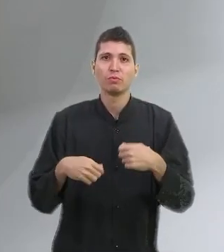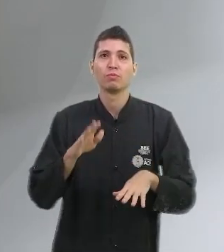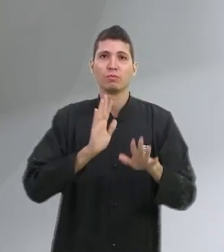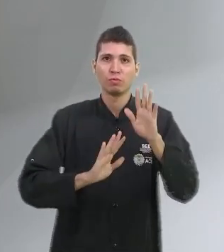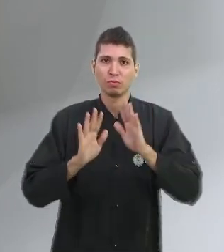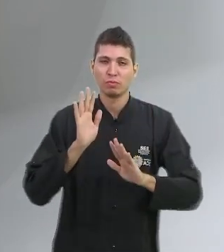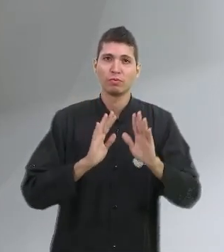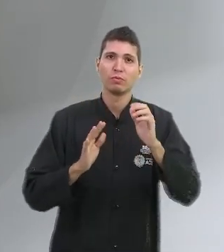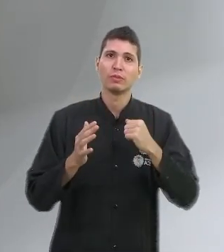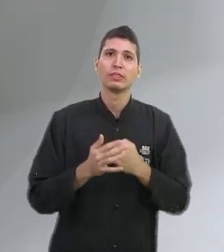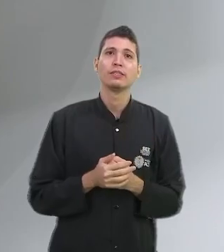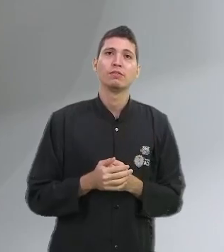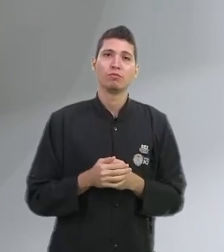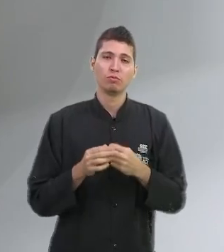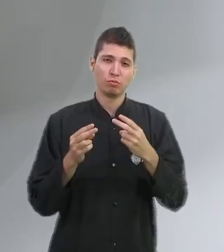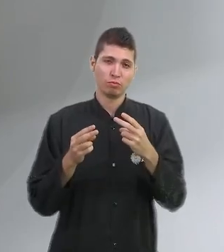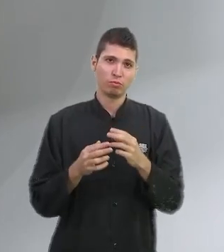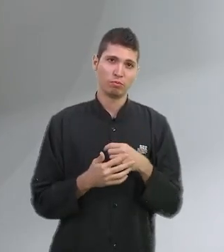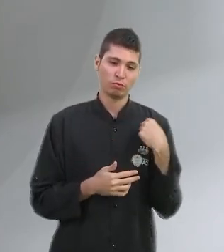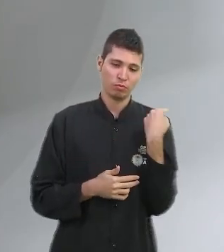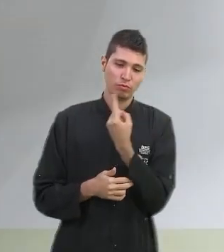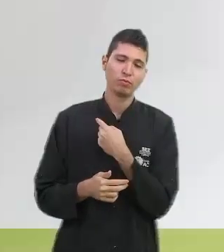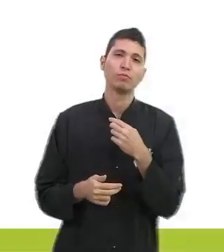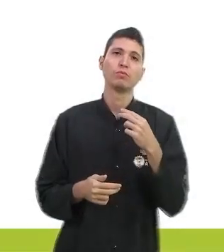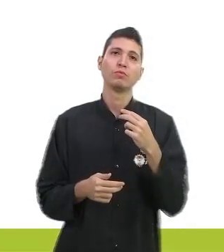investir na poupança.